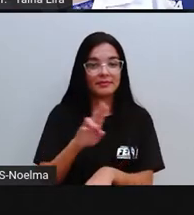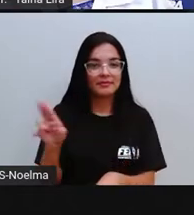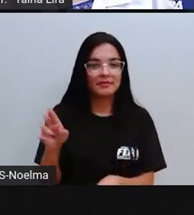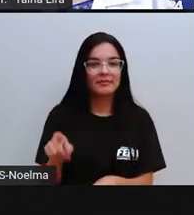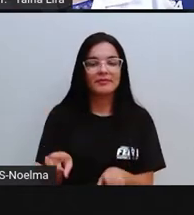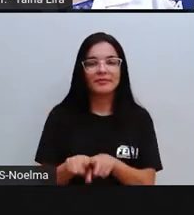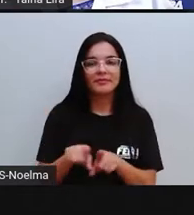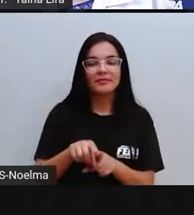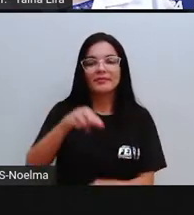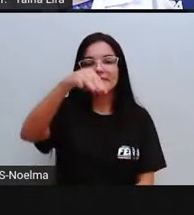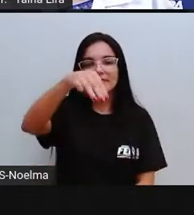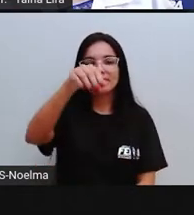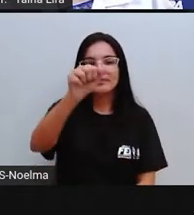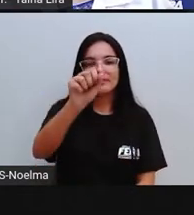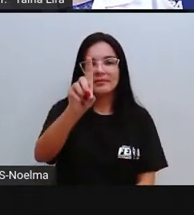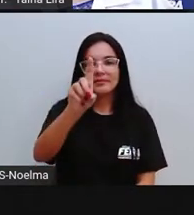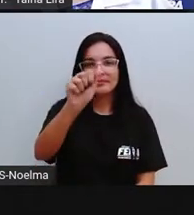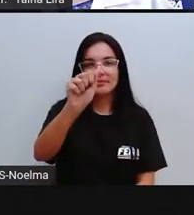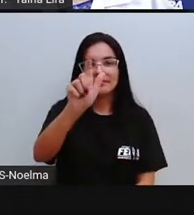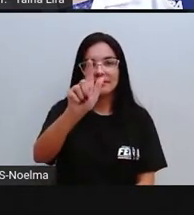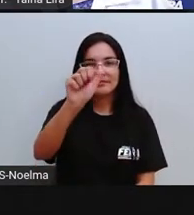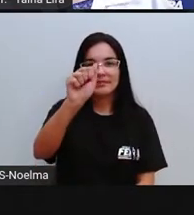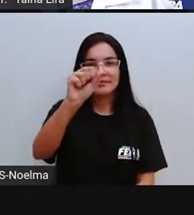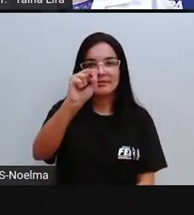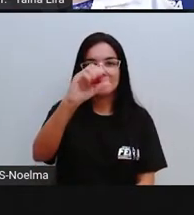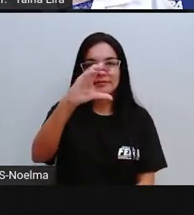Madagascar, que é uma ilha,